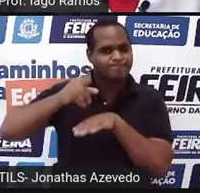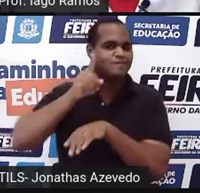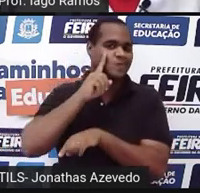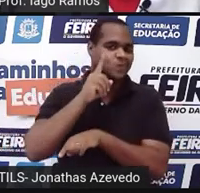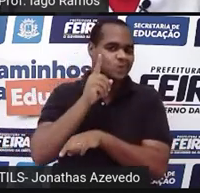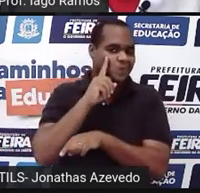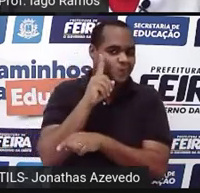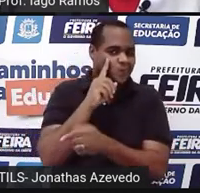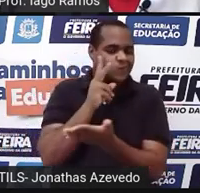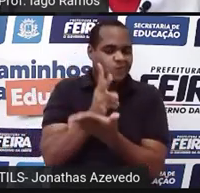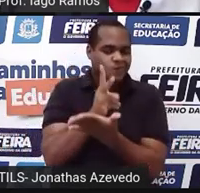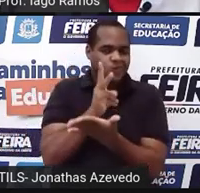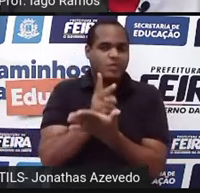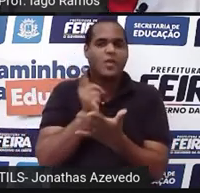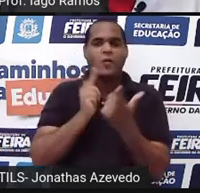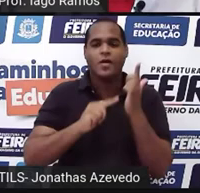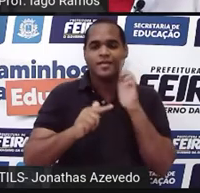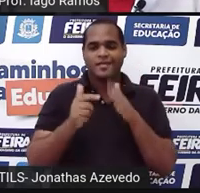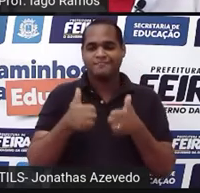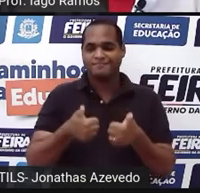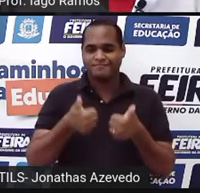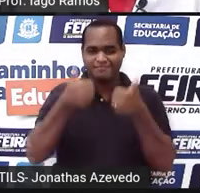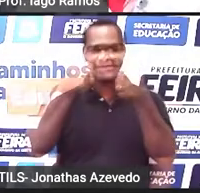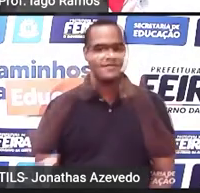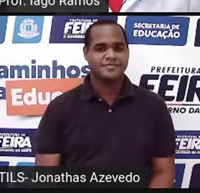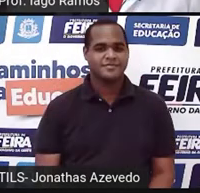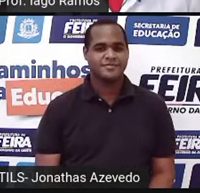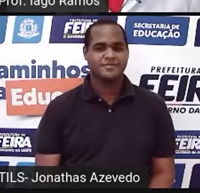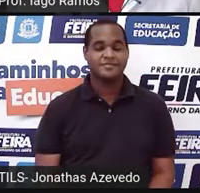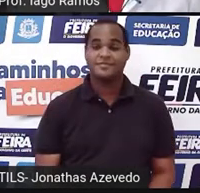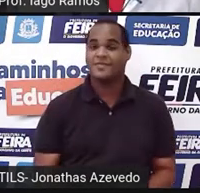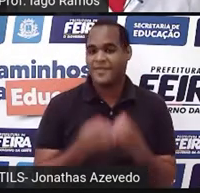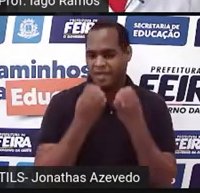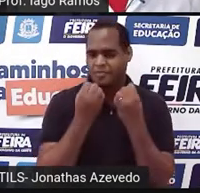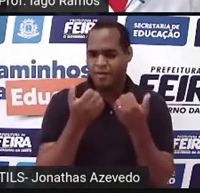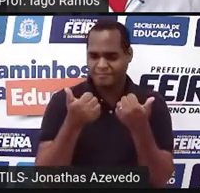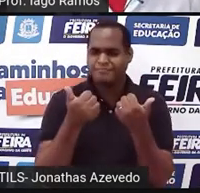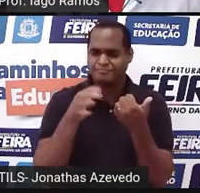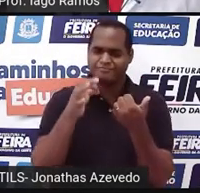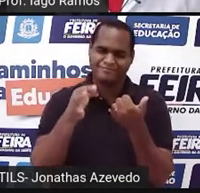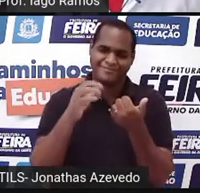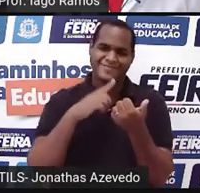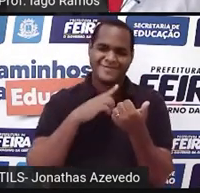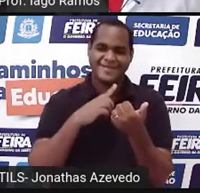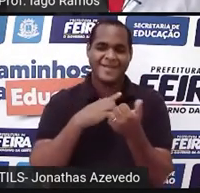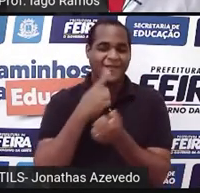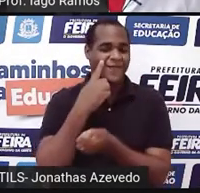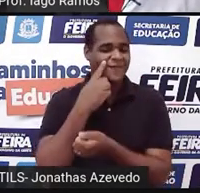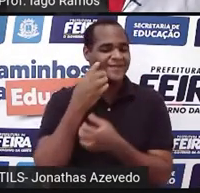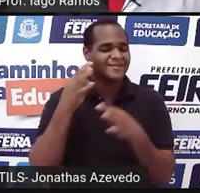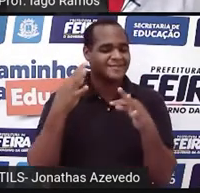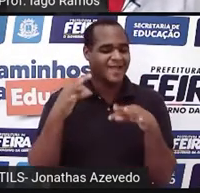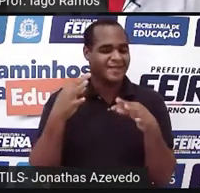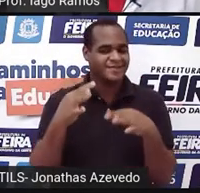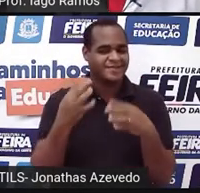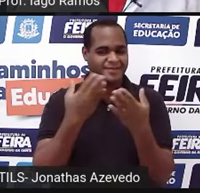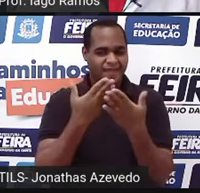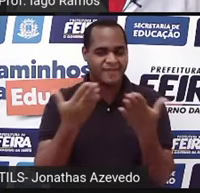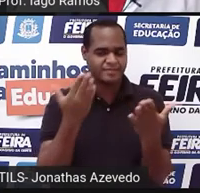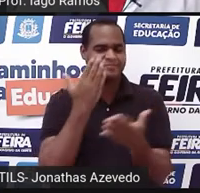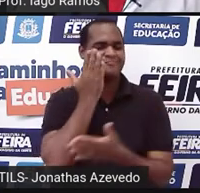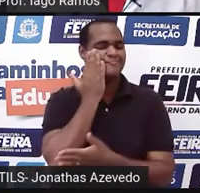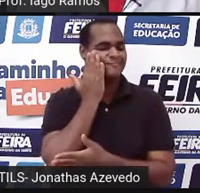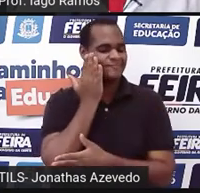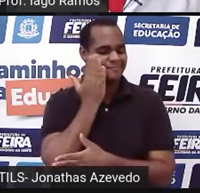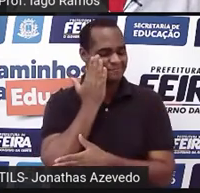e aí a gente vai ficando cada vez melhor, certo? Bom, então é isso aí, vamos fazer aqui um testezinho pra ver se